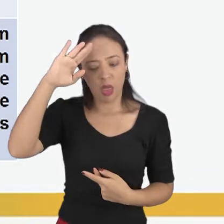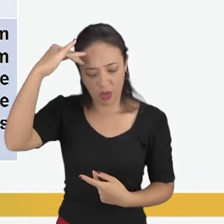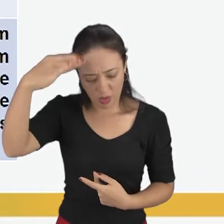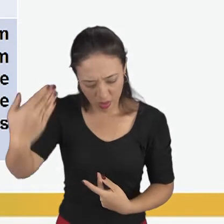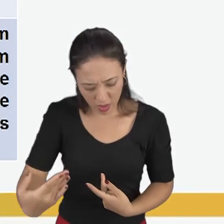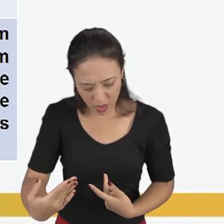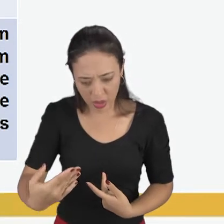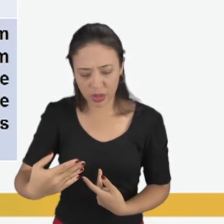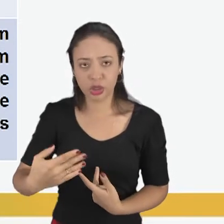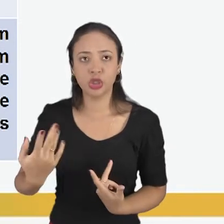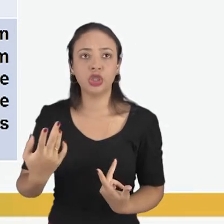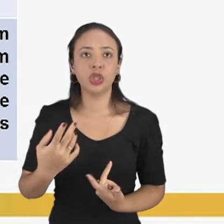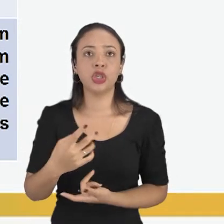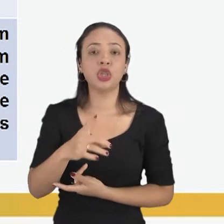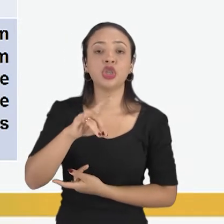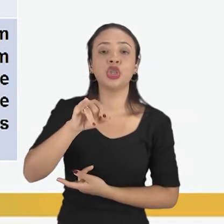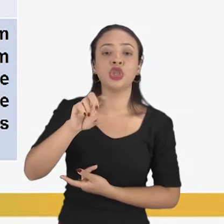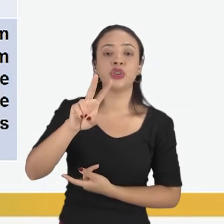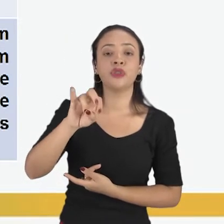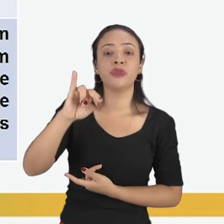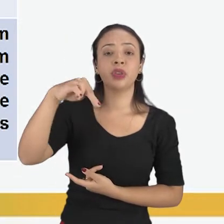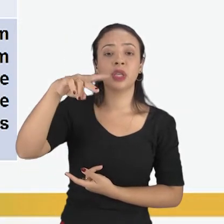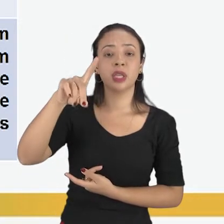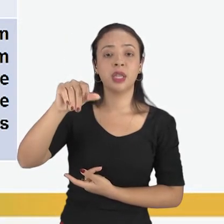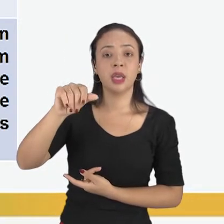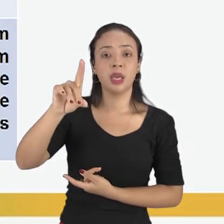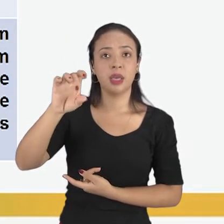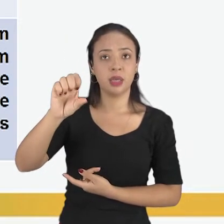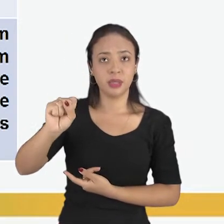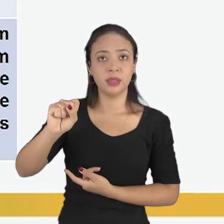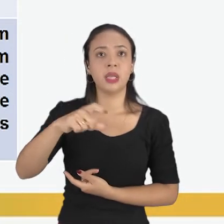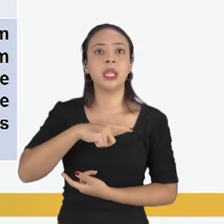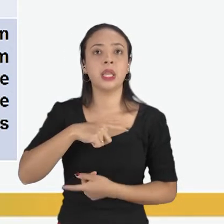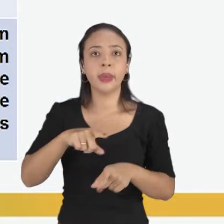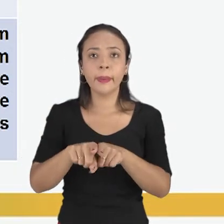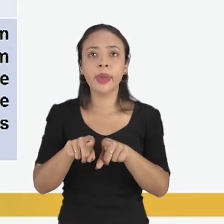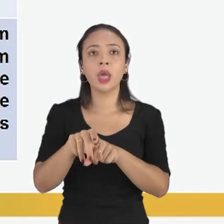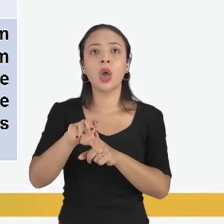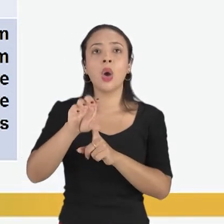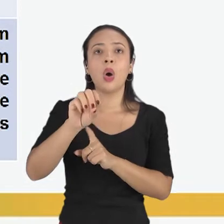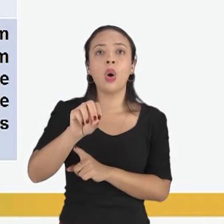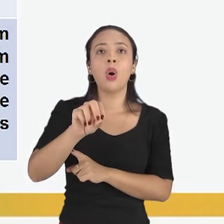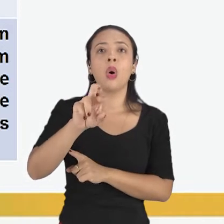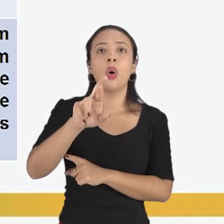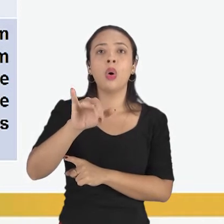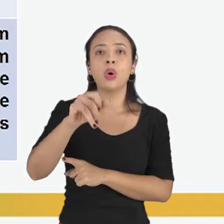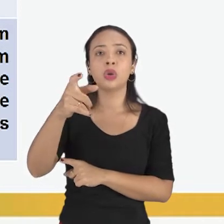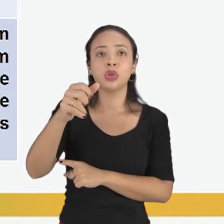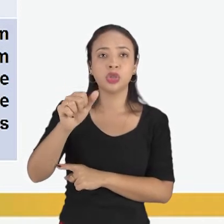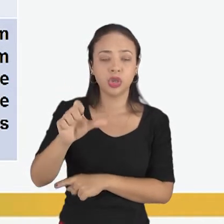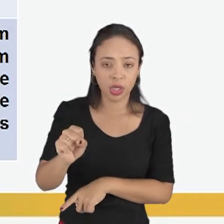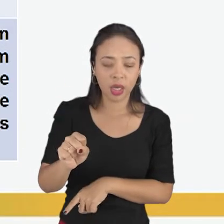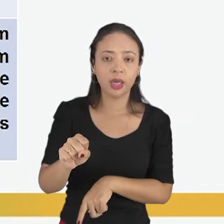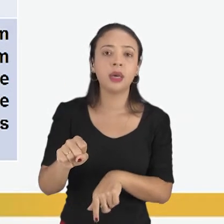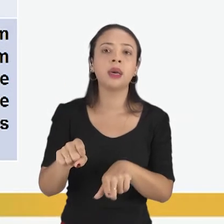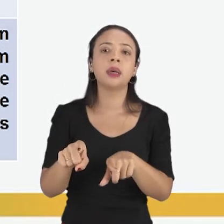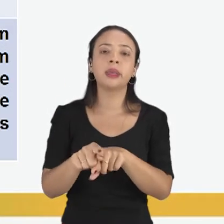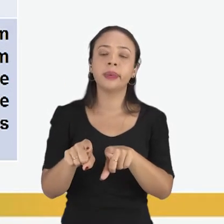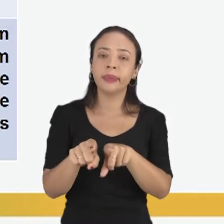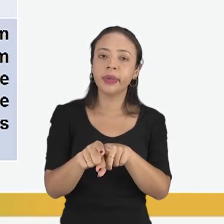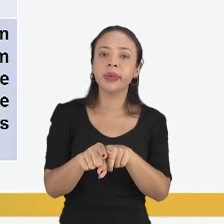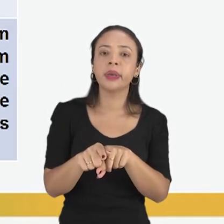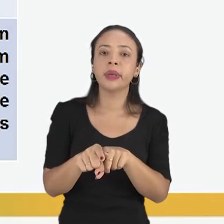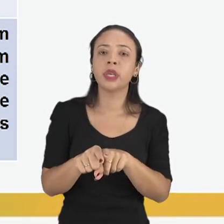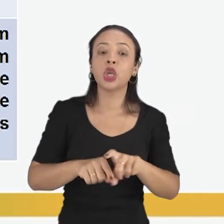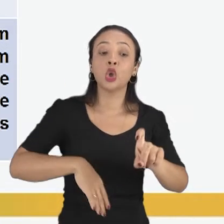religião africana. Yorubá é uma religião que vem da África. Os orixás do panteão, da mitologia africana.